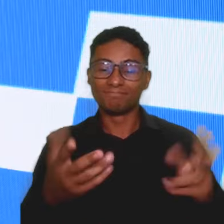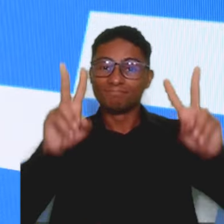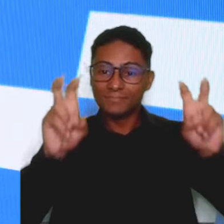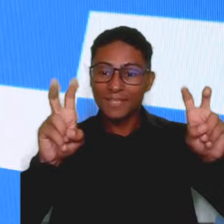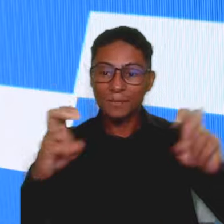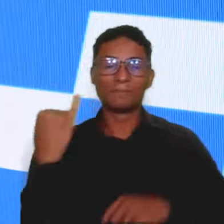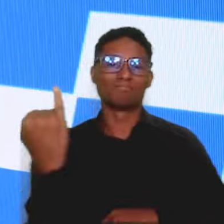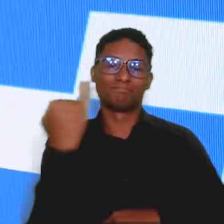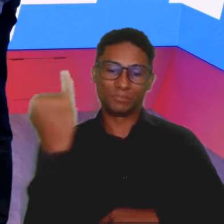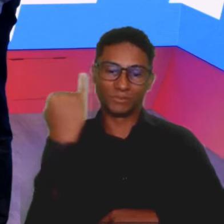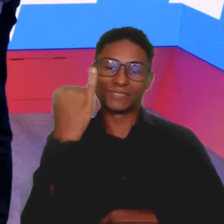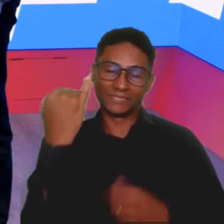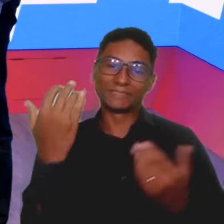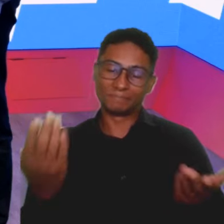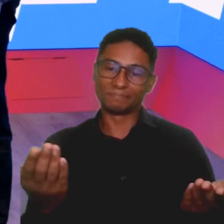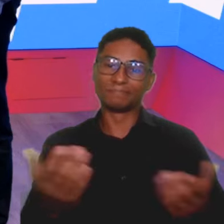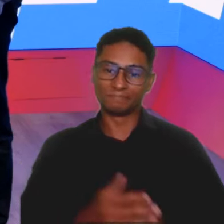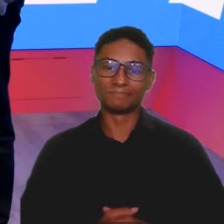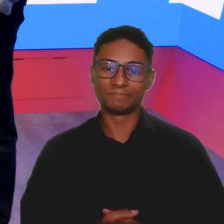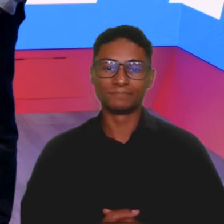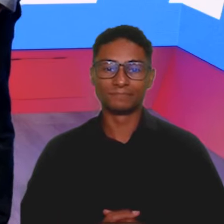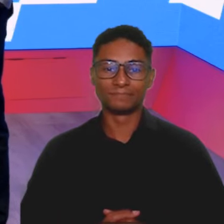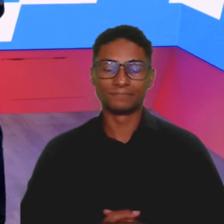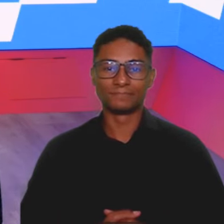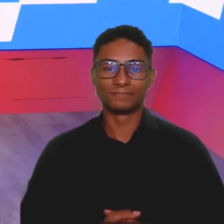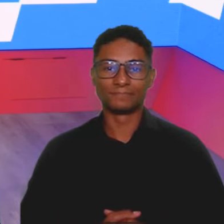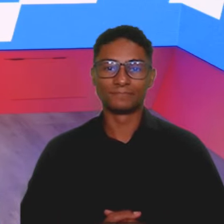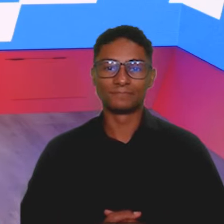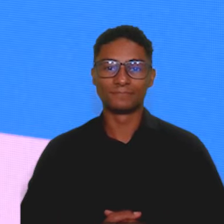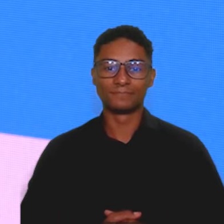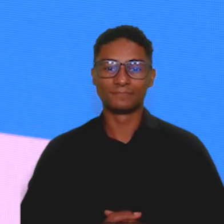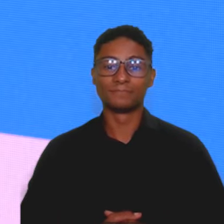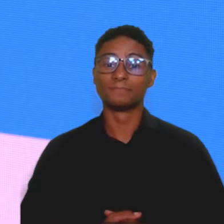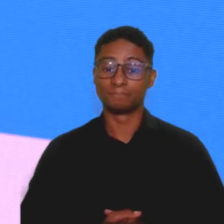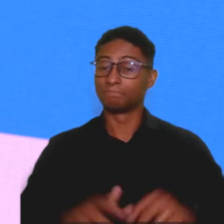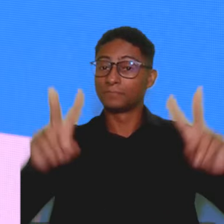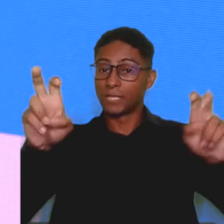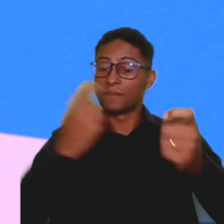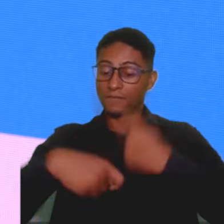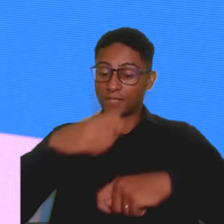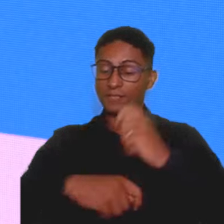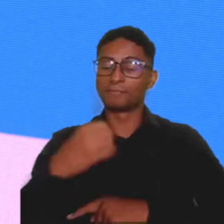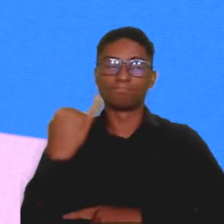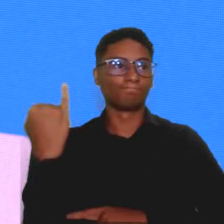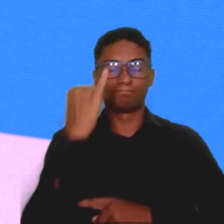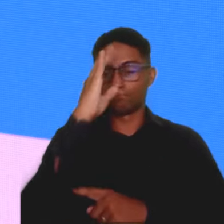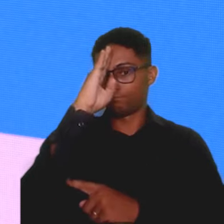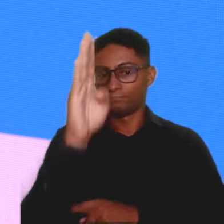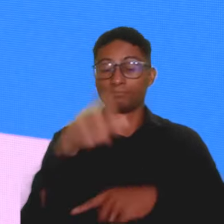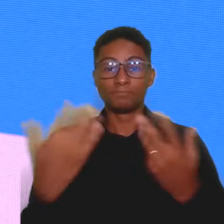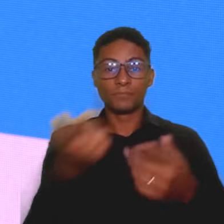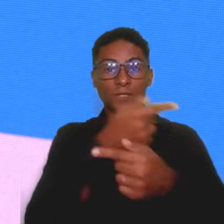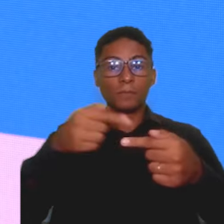temas muito importantes para os micro e pequenos empresários. Esse assunto de finanças é fundamental, tanto que